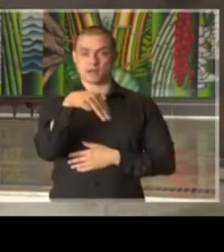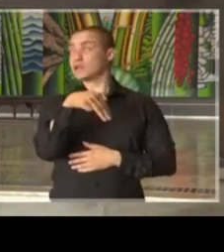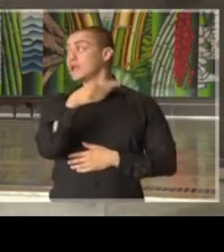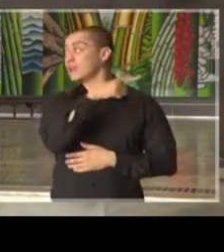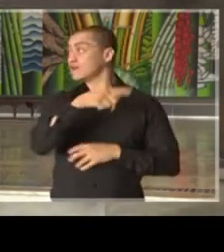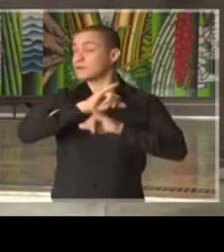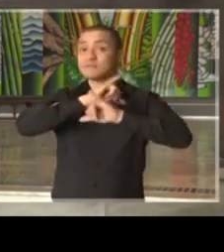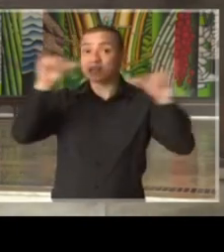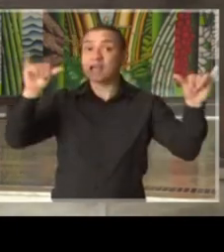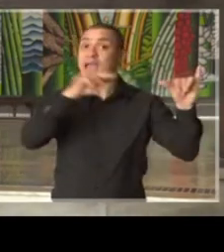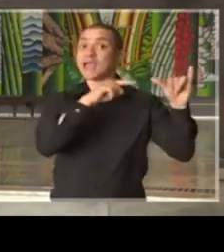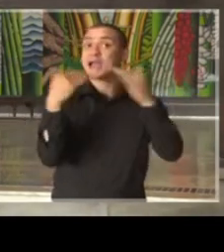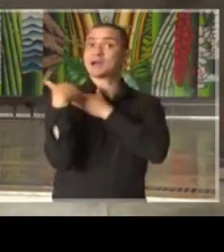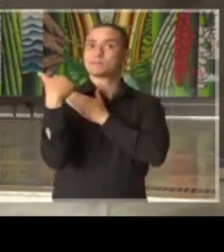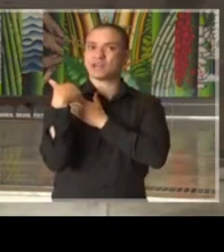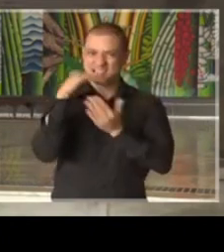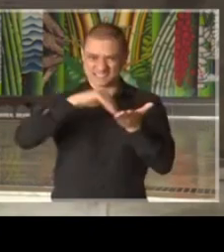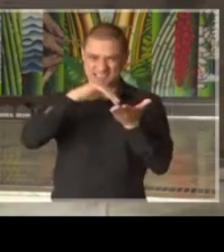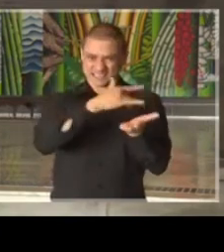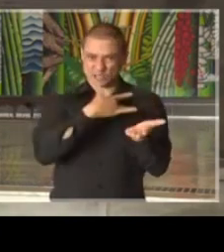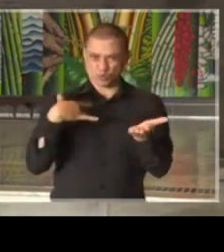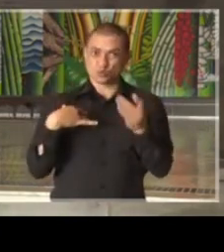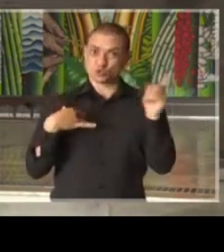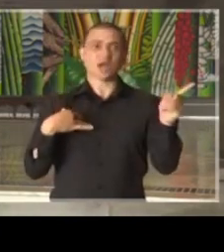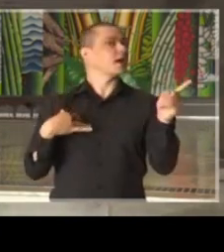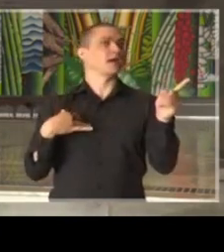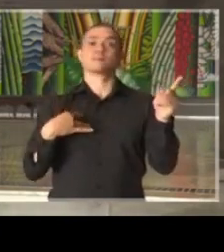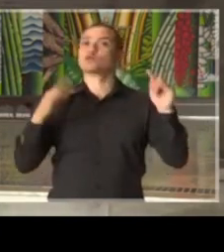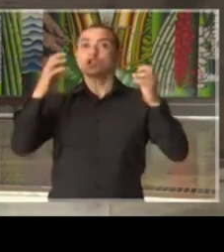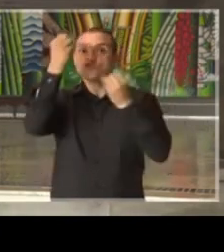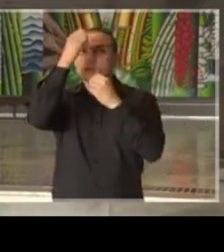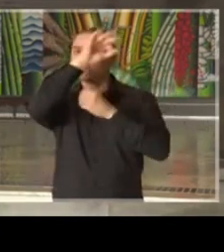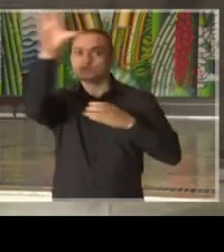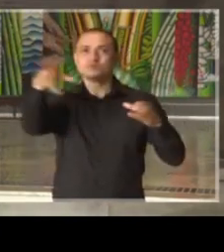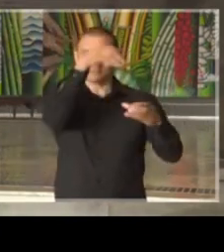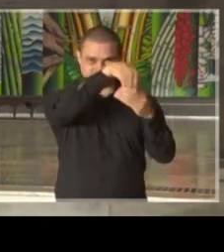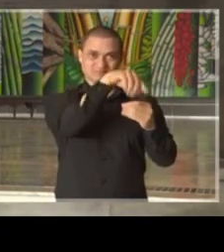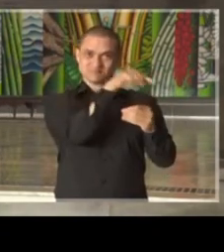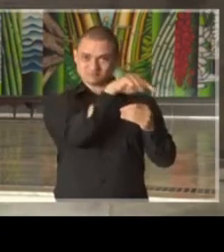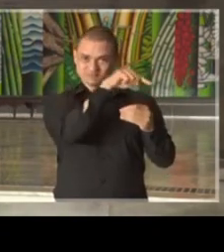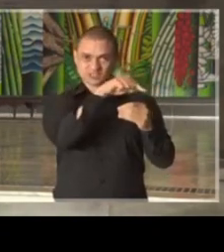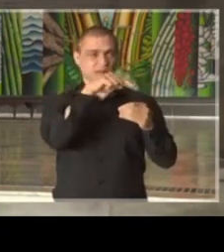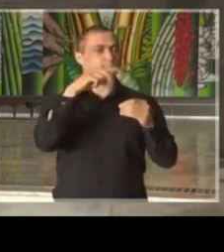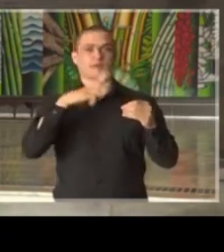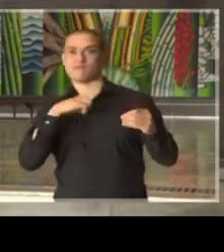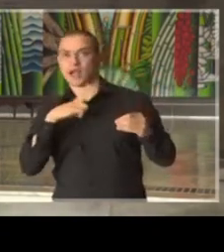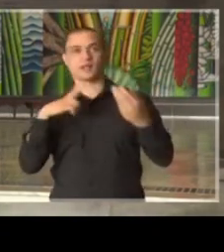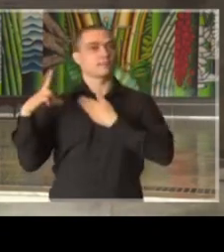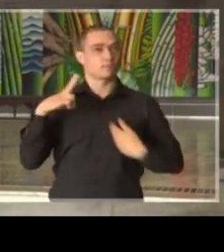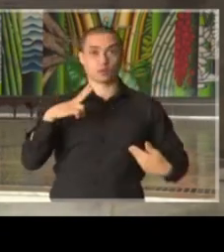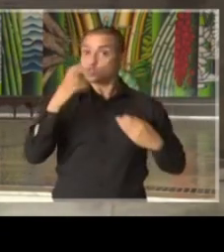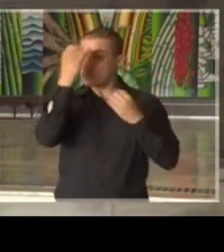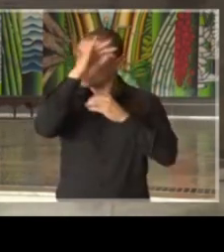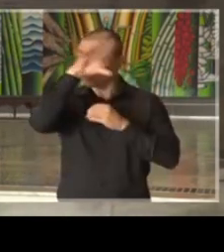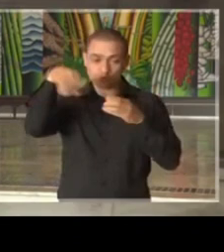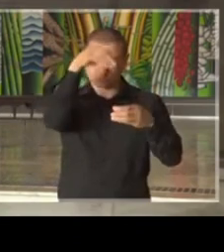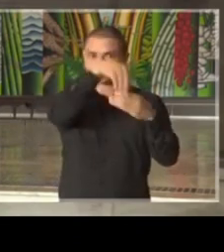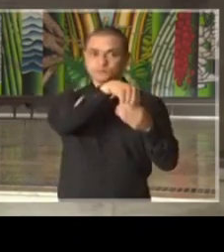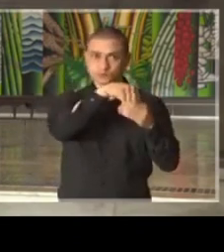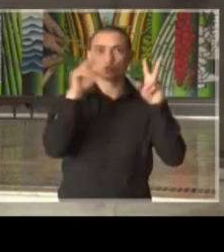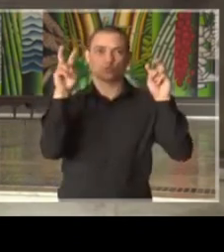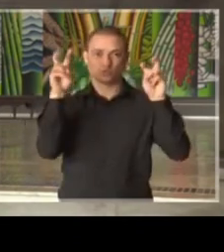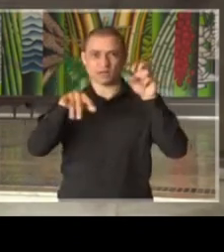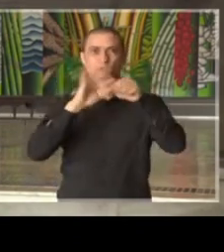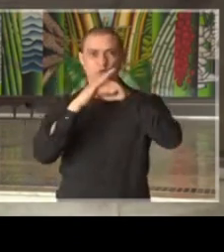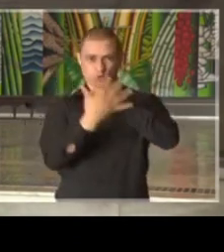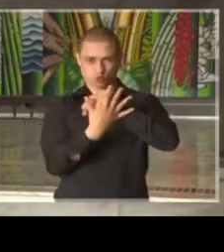que é a instituição que agrega todas as informações públicas e privadas ligadas ao tema do